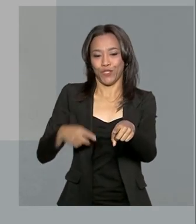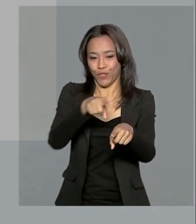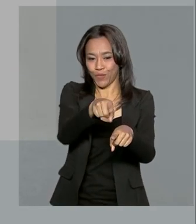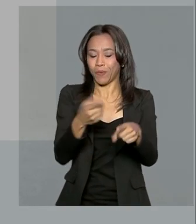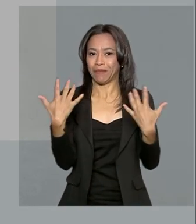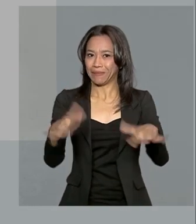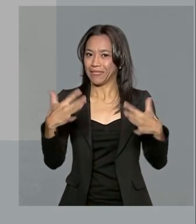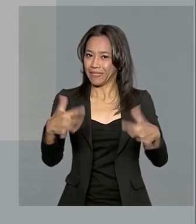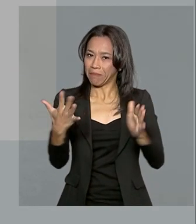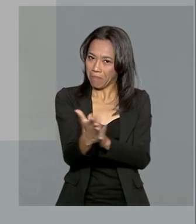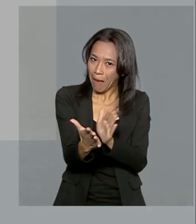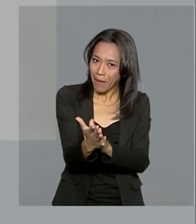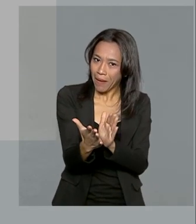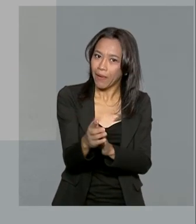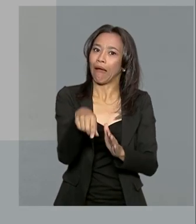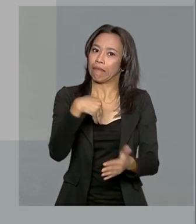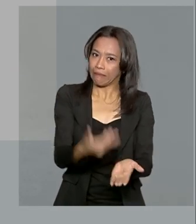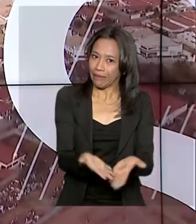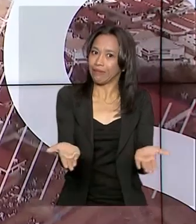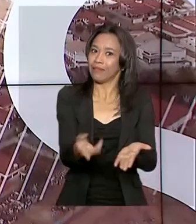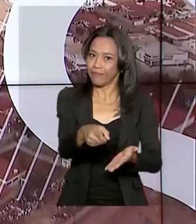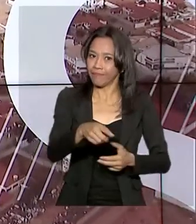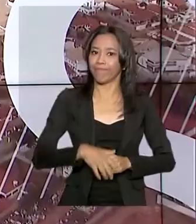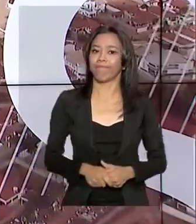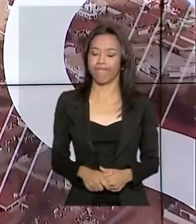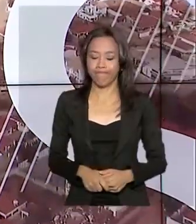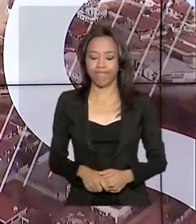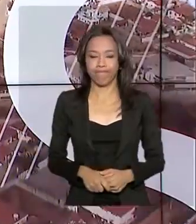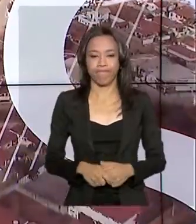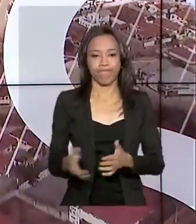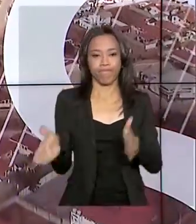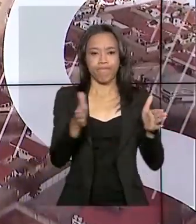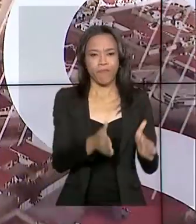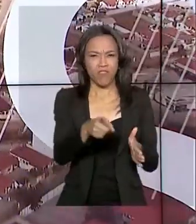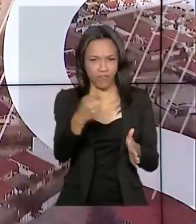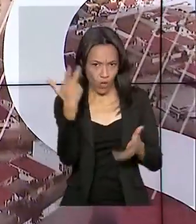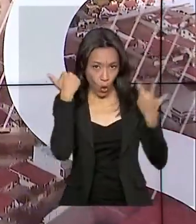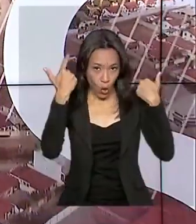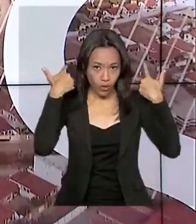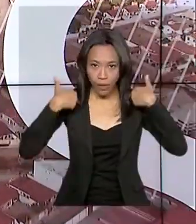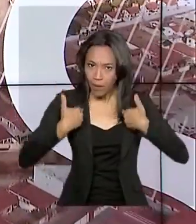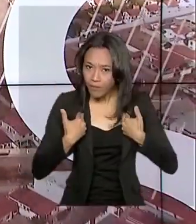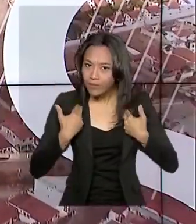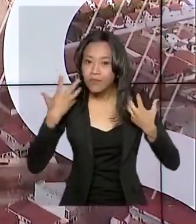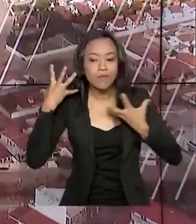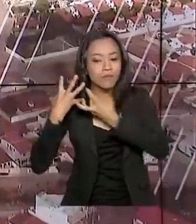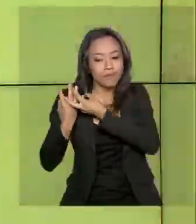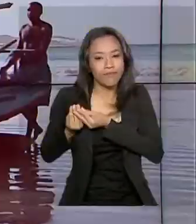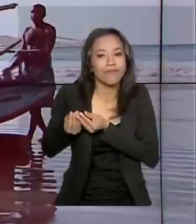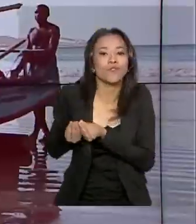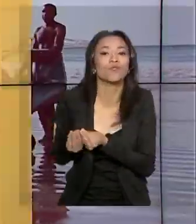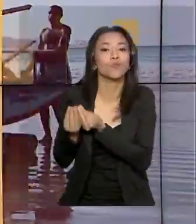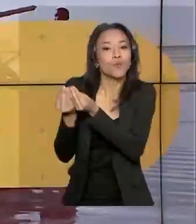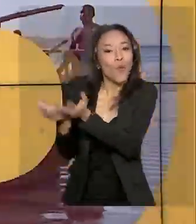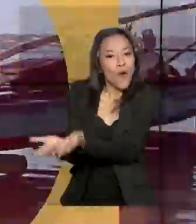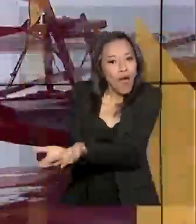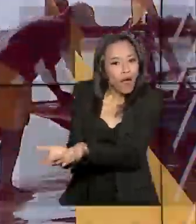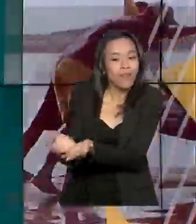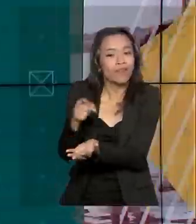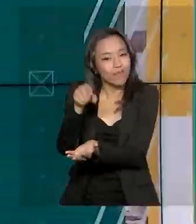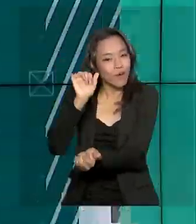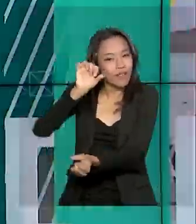comemorou as conquistas até aqui. Você vai cortar os cabelos? Que tal doar? Os seus fios podem se